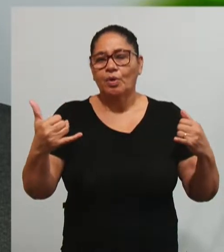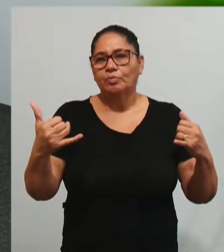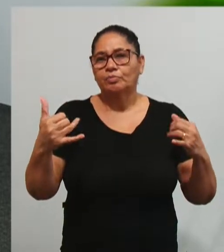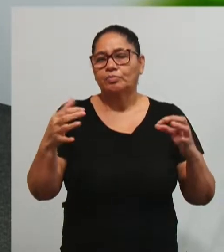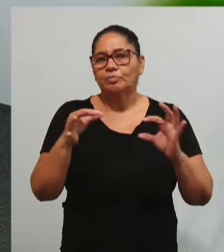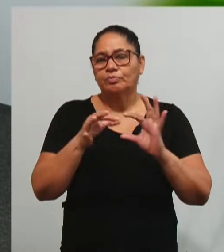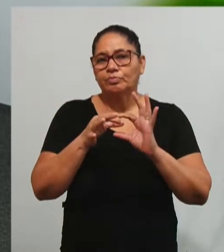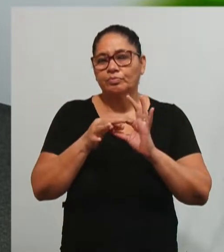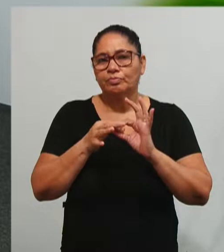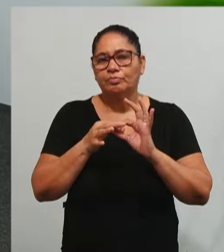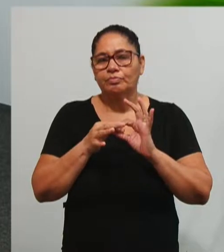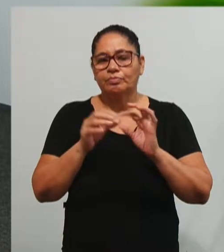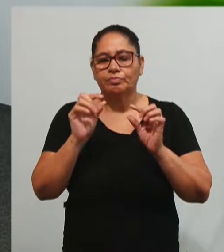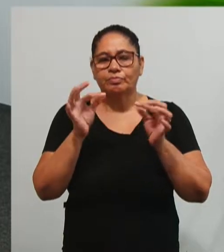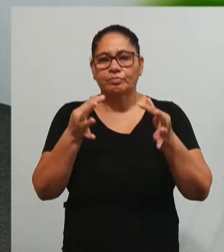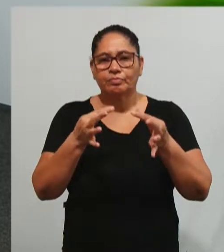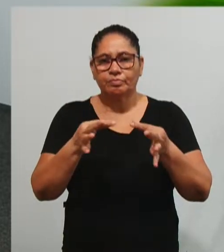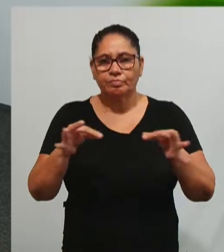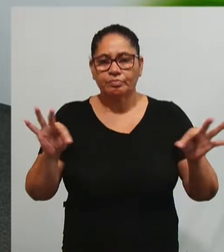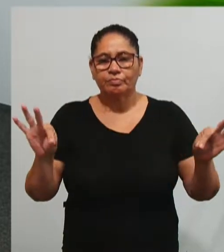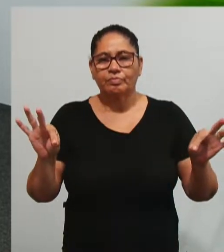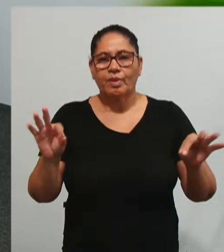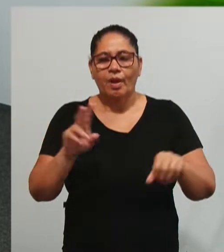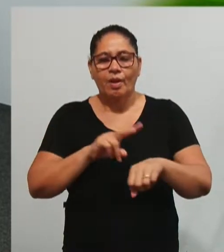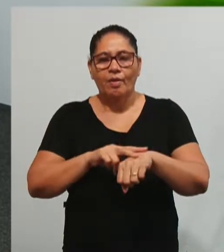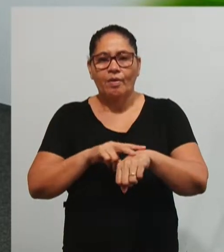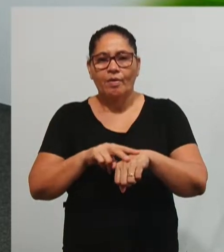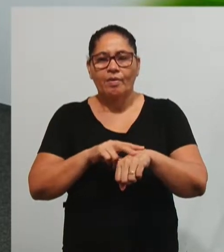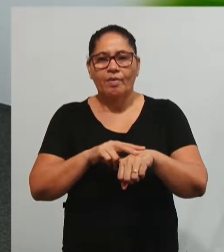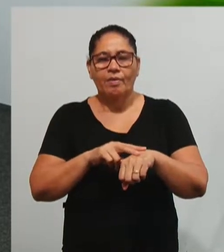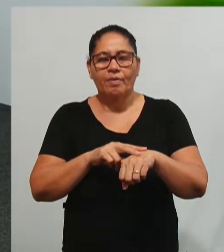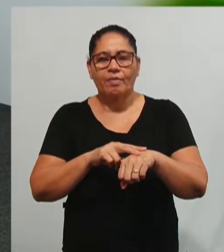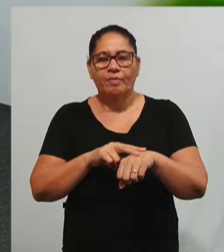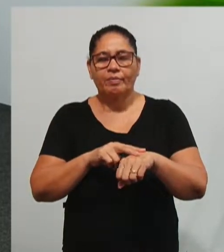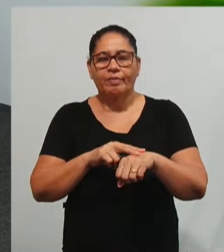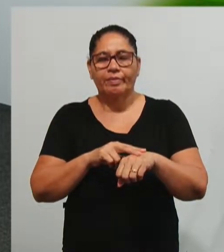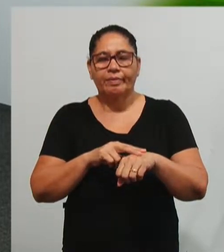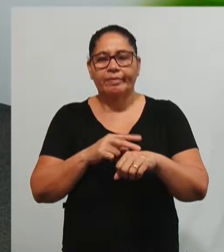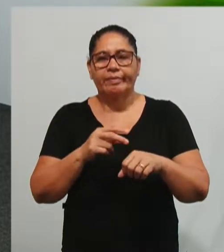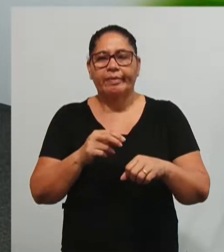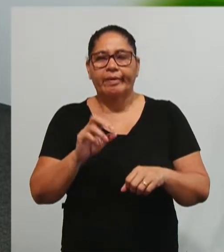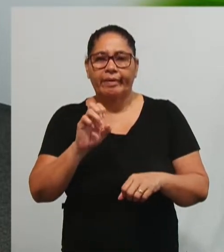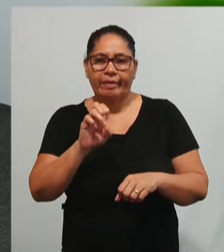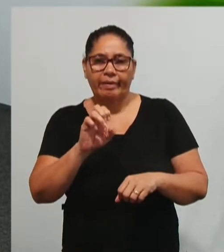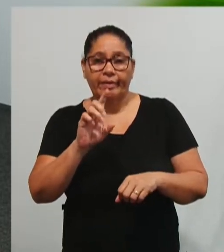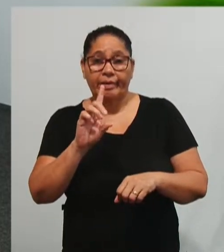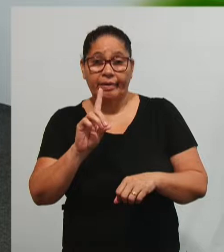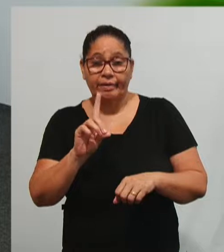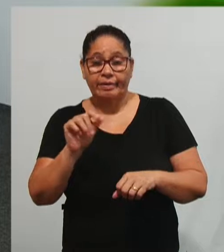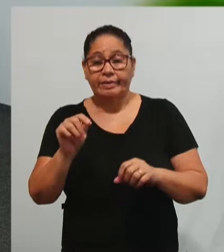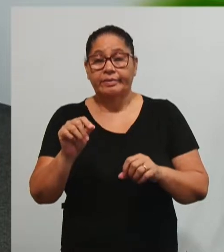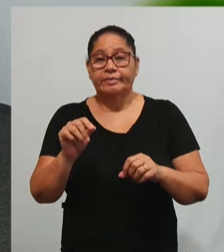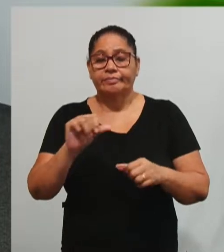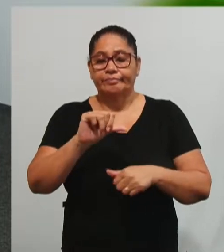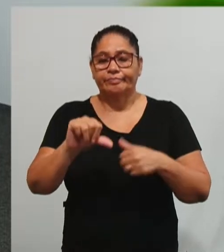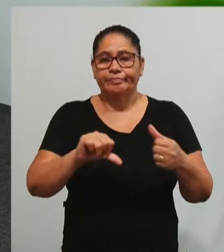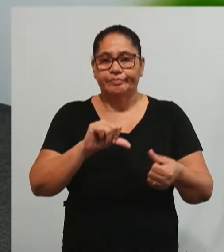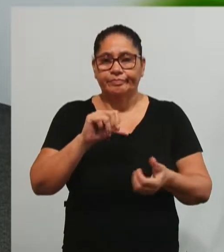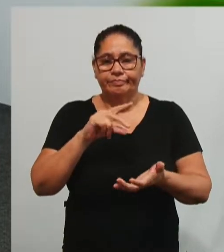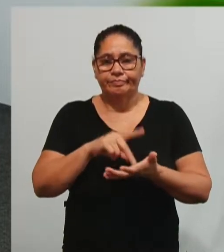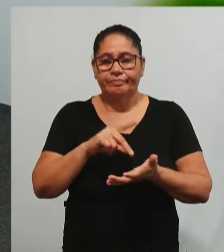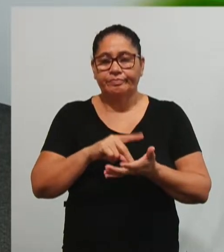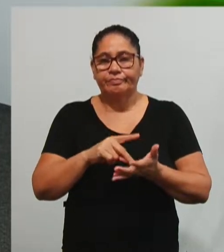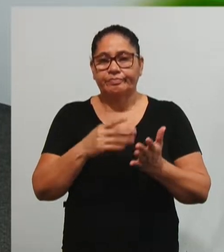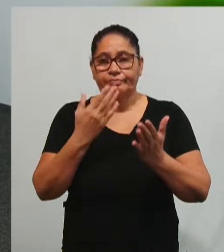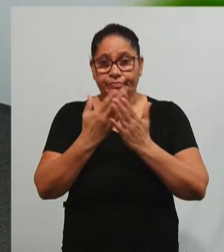com a frase na cor verde é a D mudando realidades. Nessa nossa aula 1 nós vamos